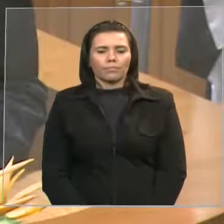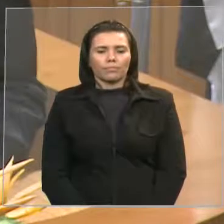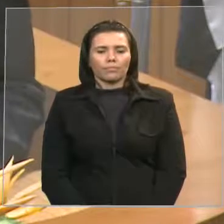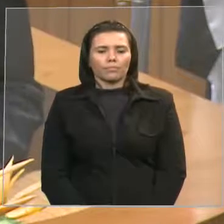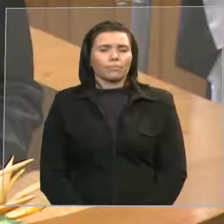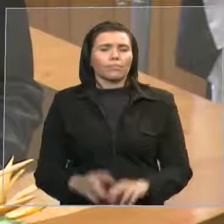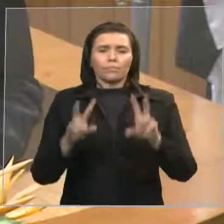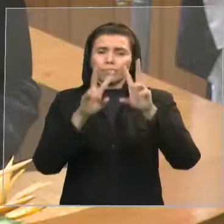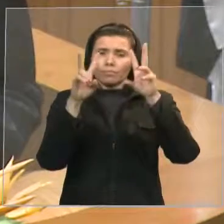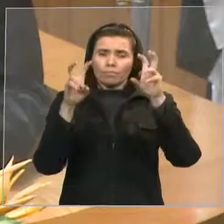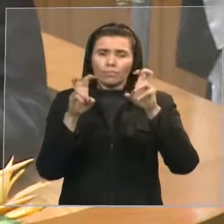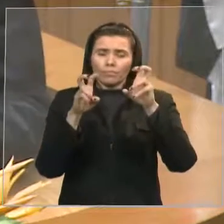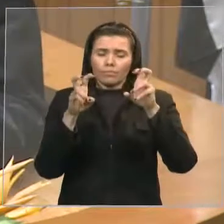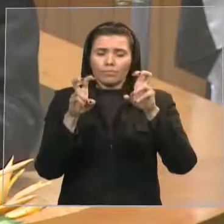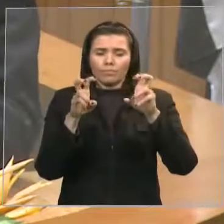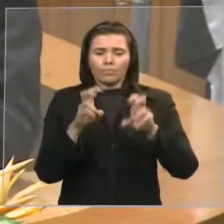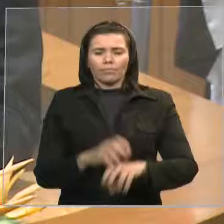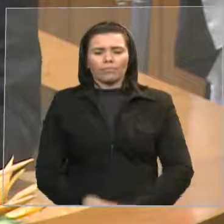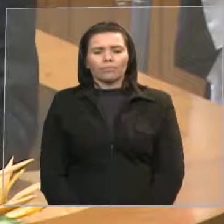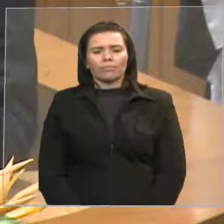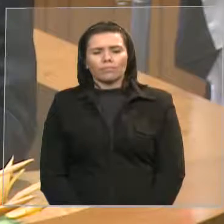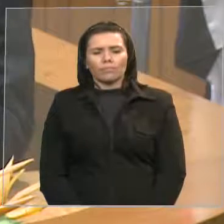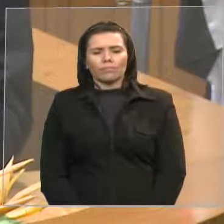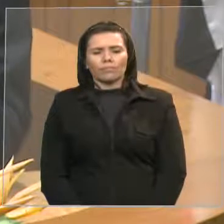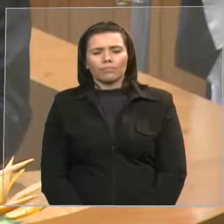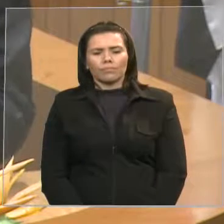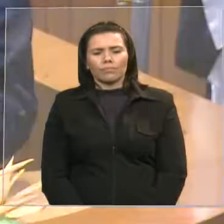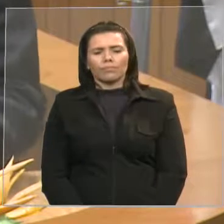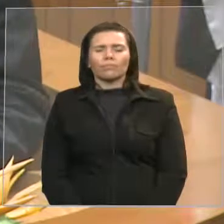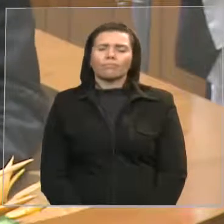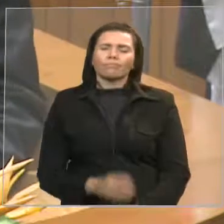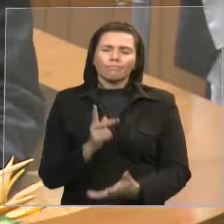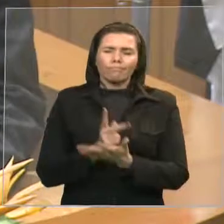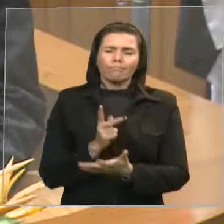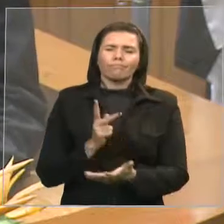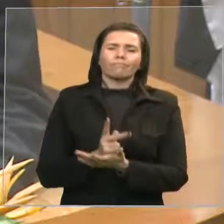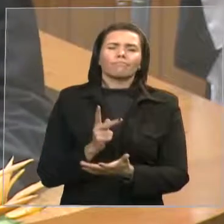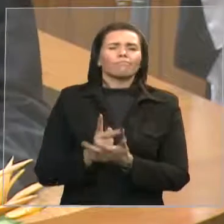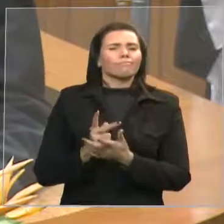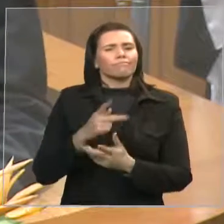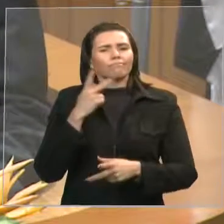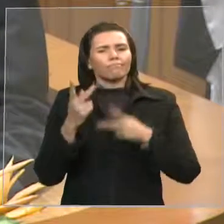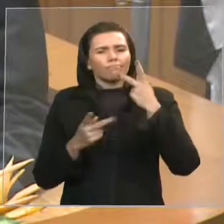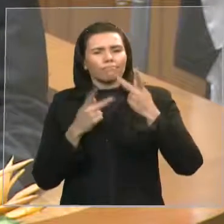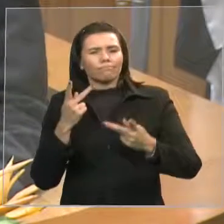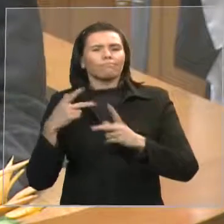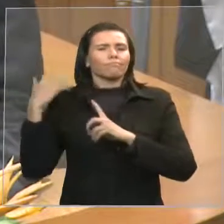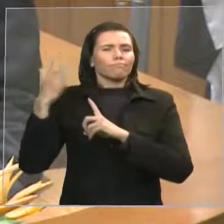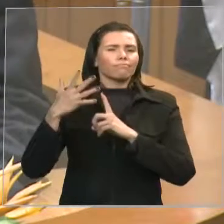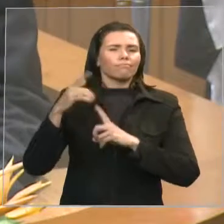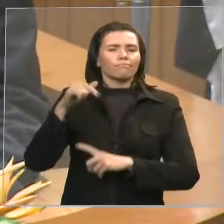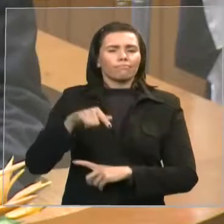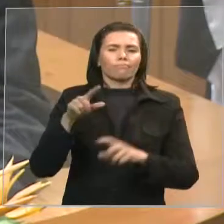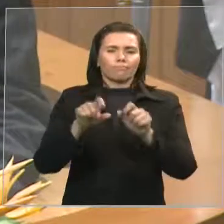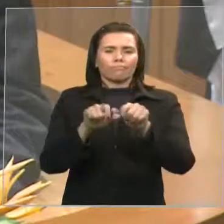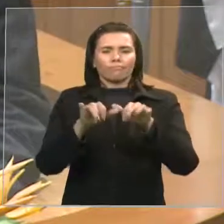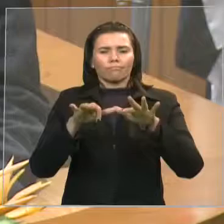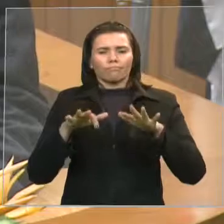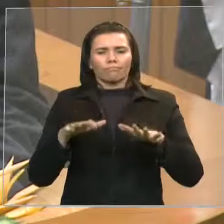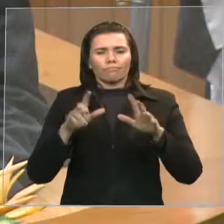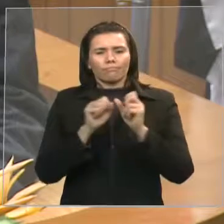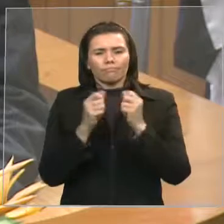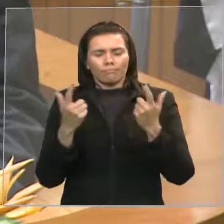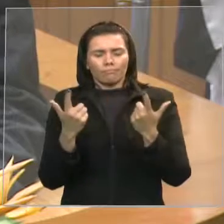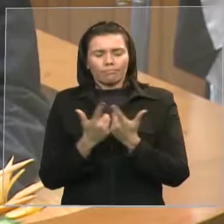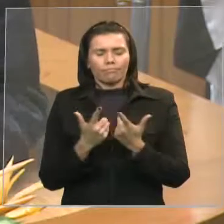que já se tornou recorrente aqui no plenário, na tribuna desta